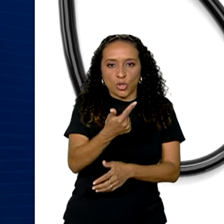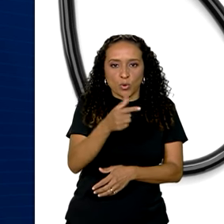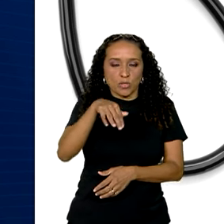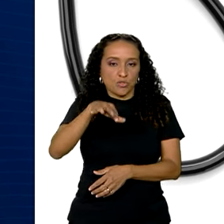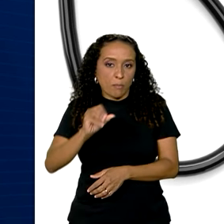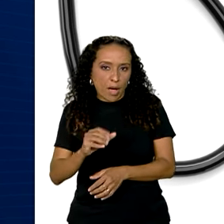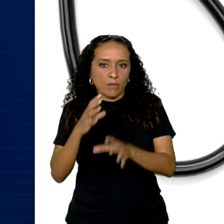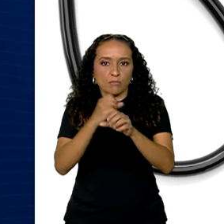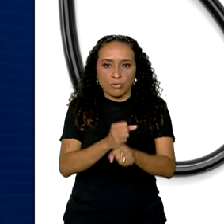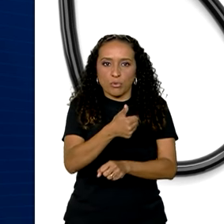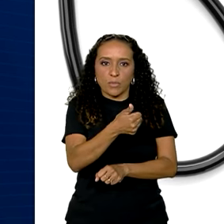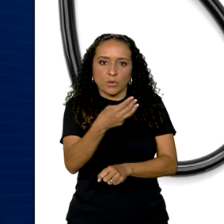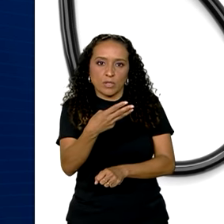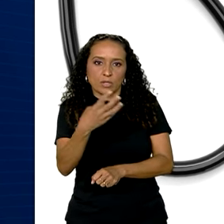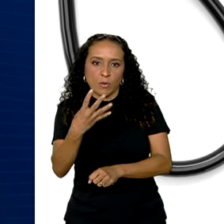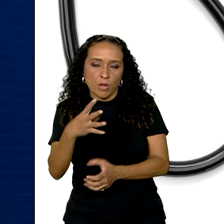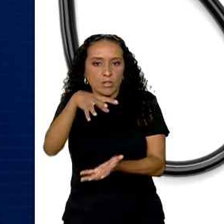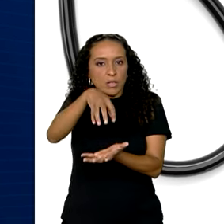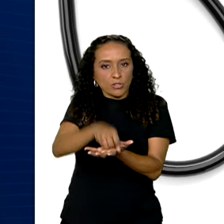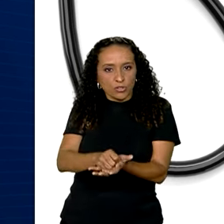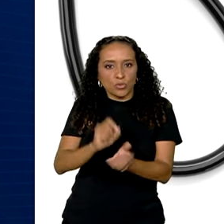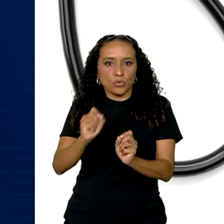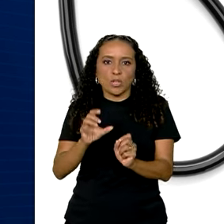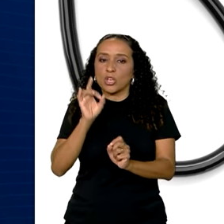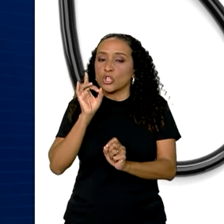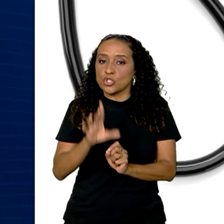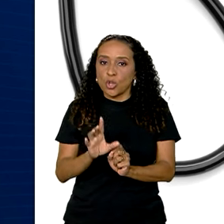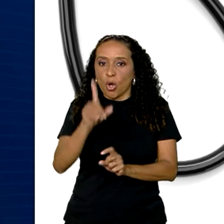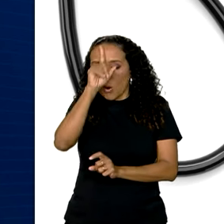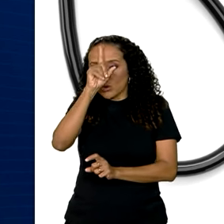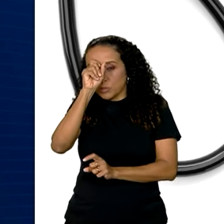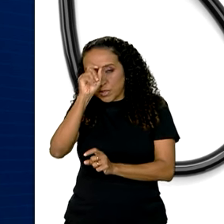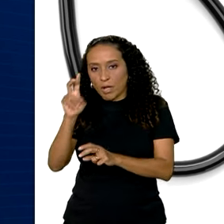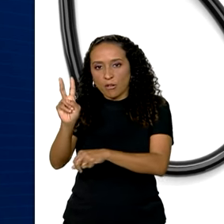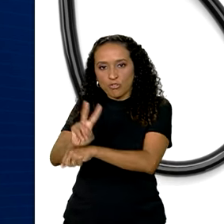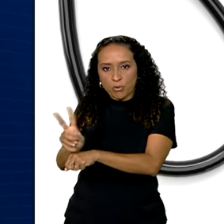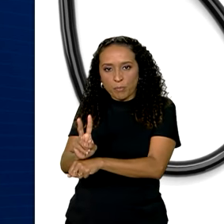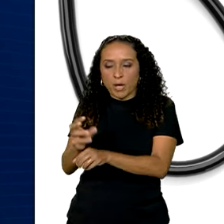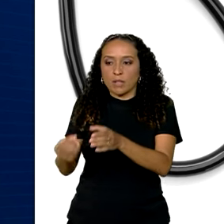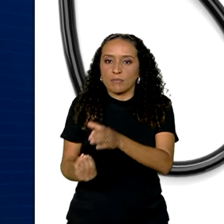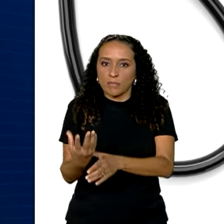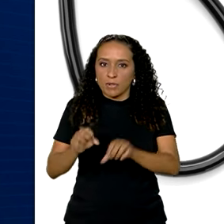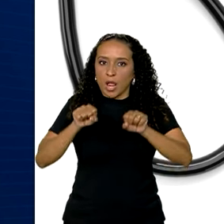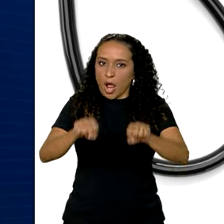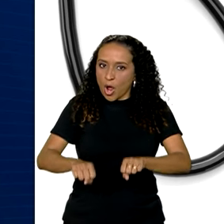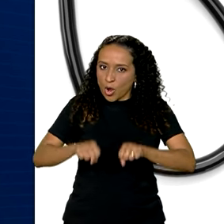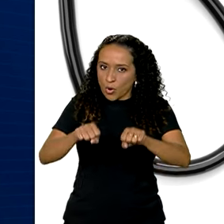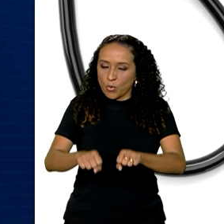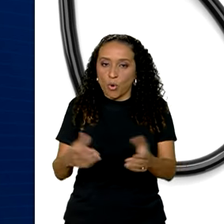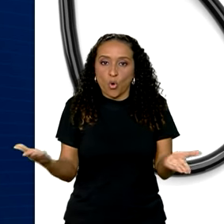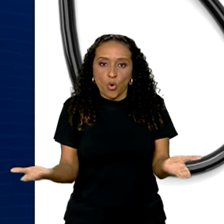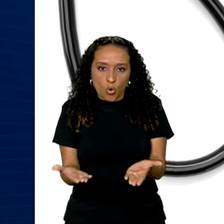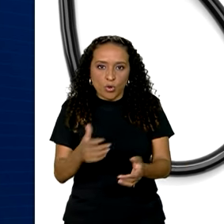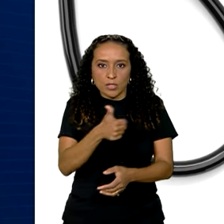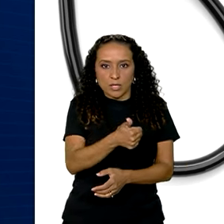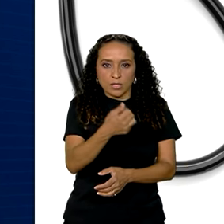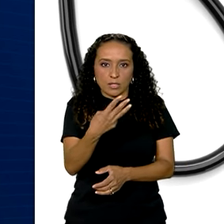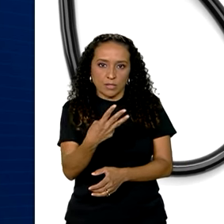com 1.034 registros, apenas no hospital de campanha montado em canoas. Atualmente,